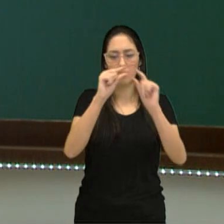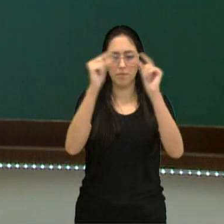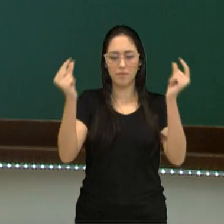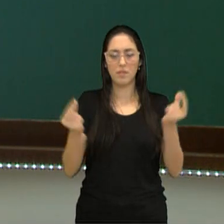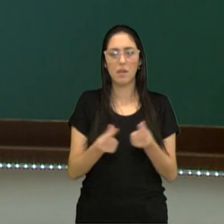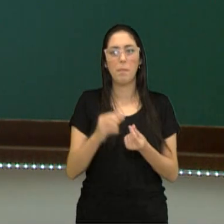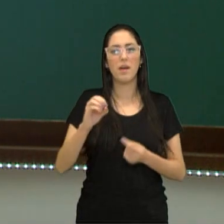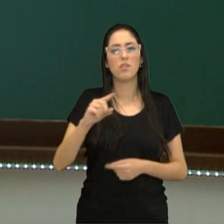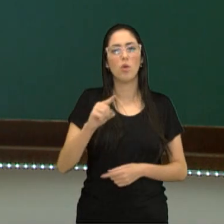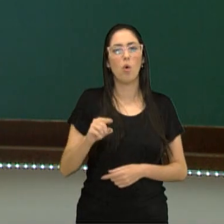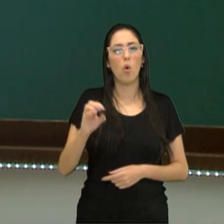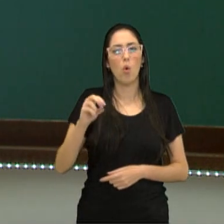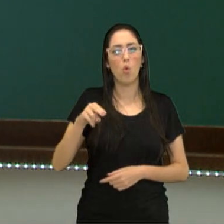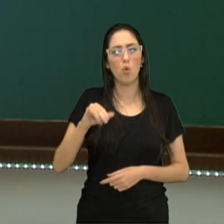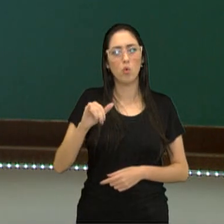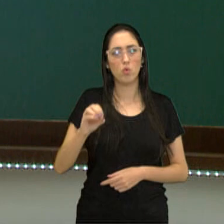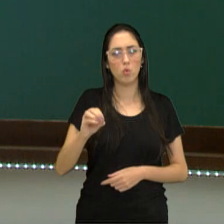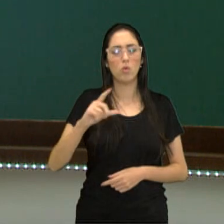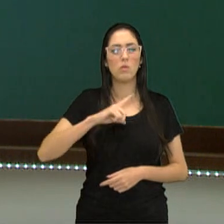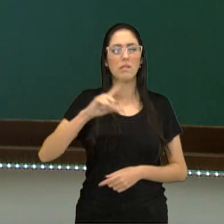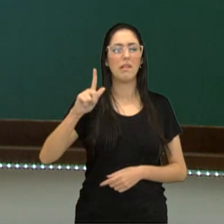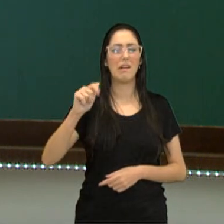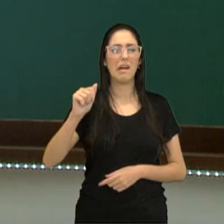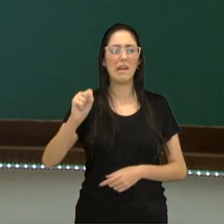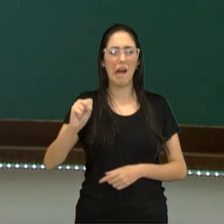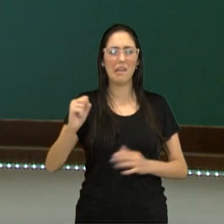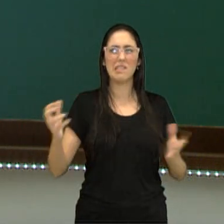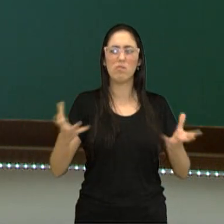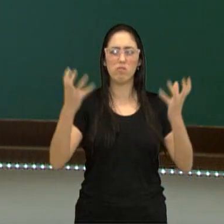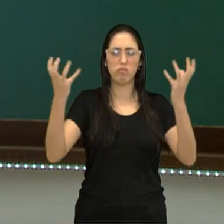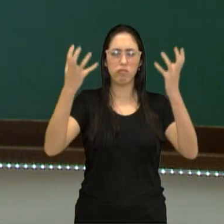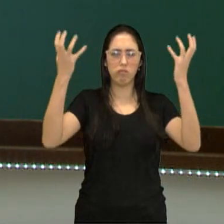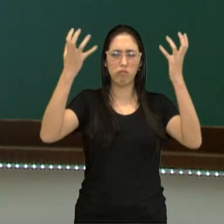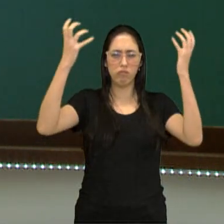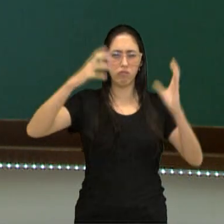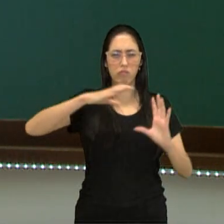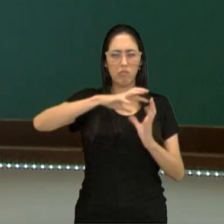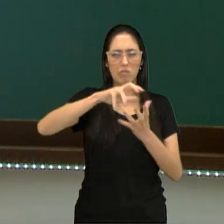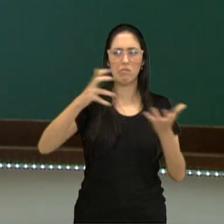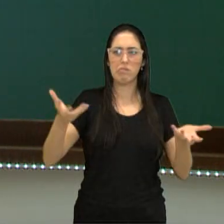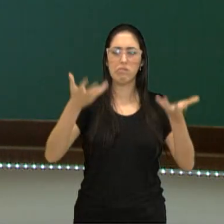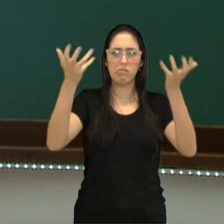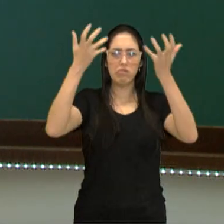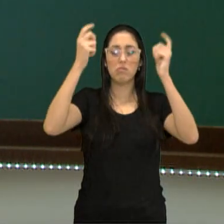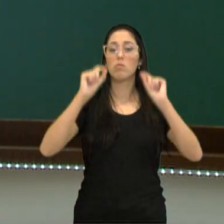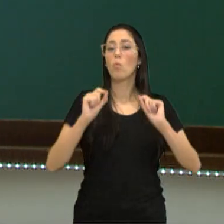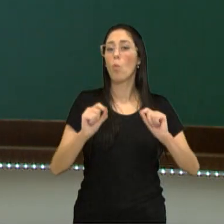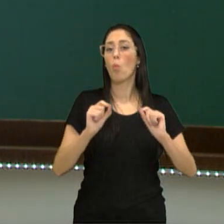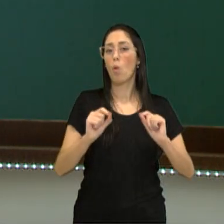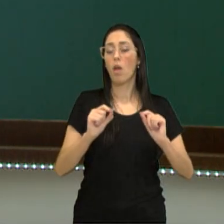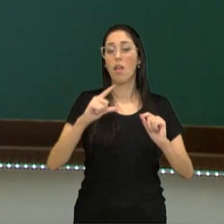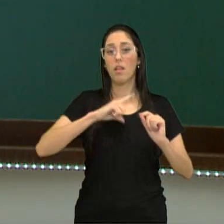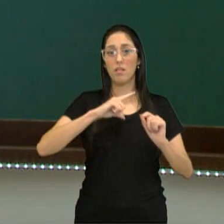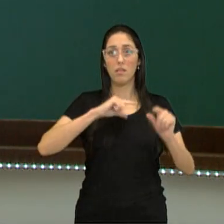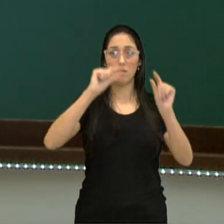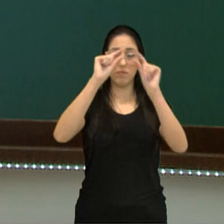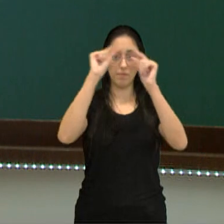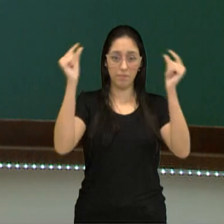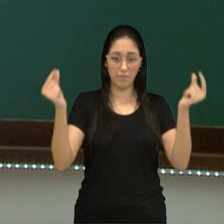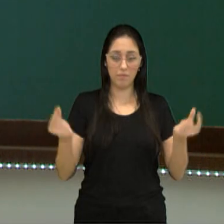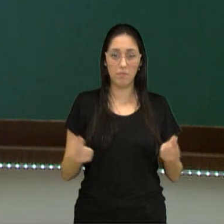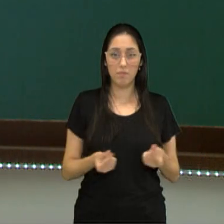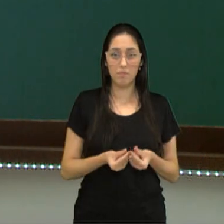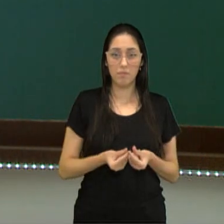ozônio, pois a emissão dos gases que comprometem a camada de ozônio fazem com que esta camada que serve para